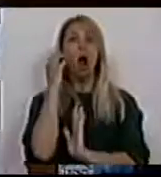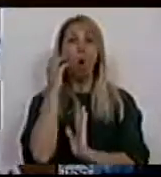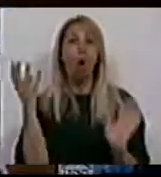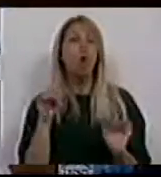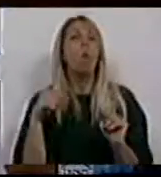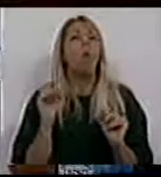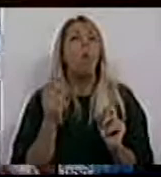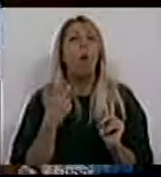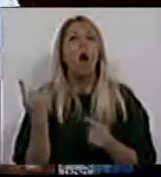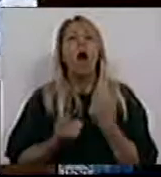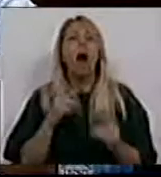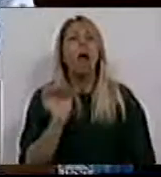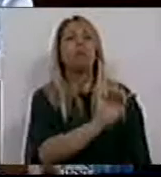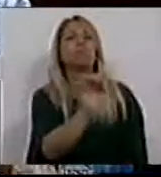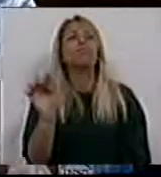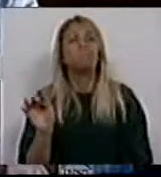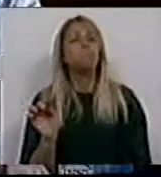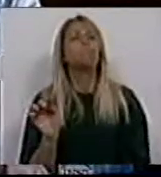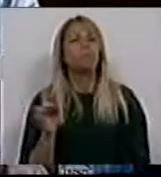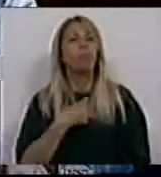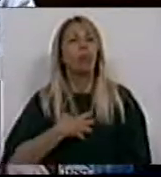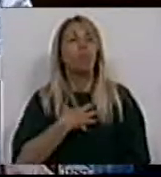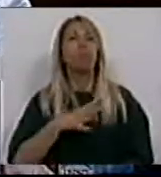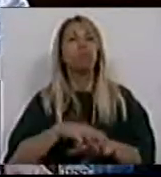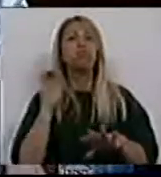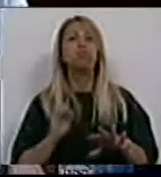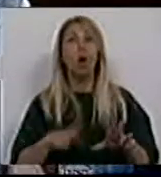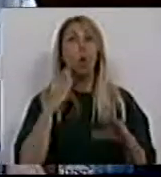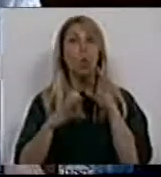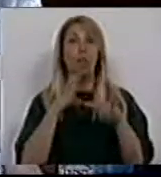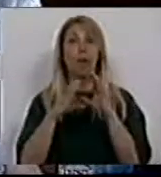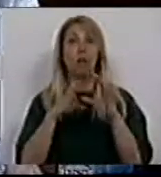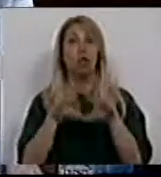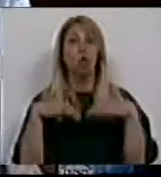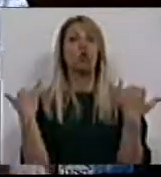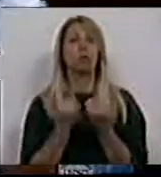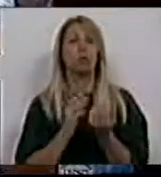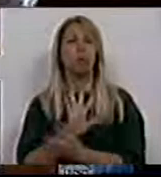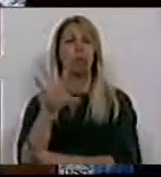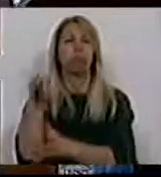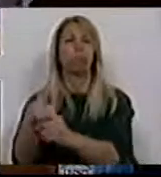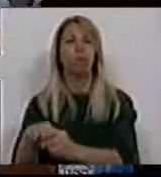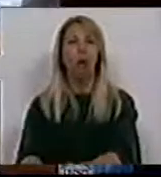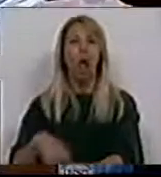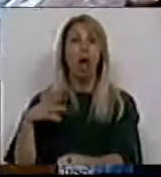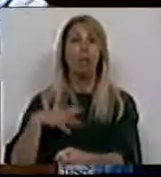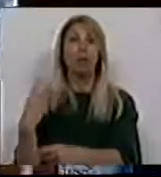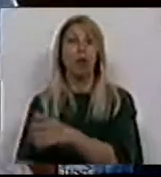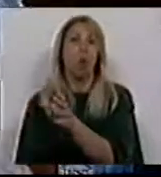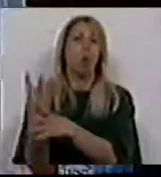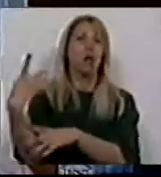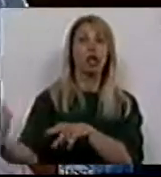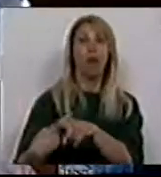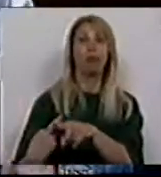incomodados com o facto de comunicação social ser cada vez mais contaminada por capitais com origens e interesses